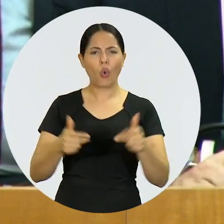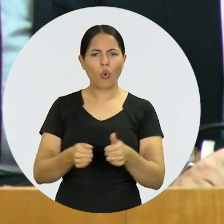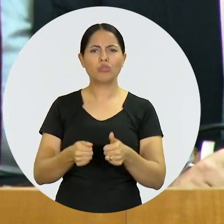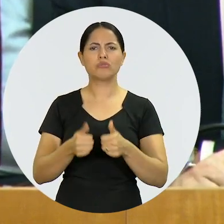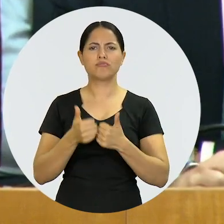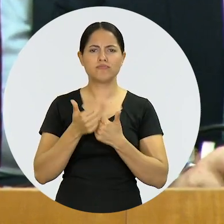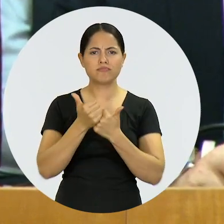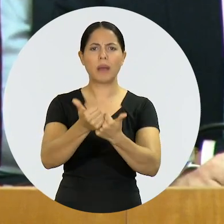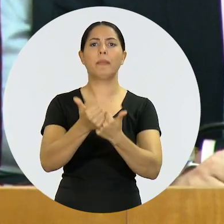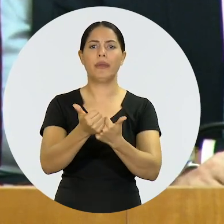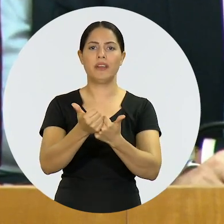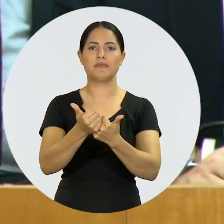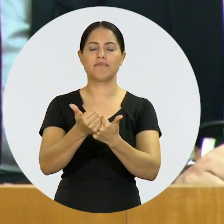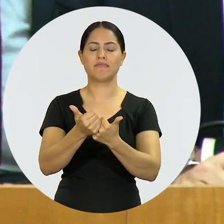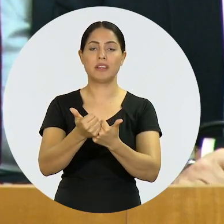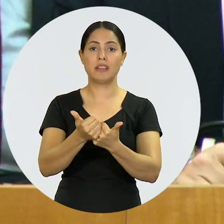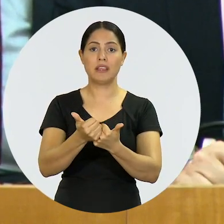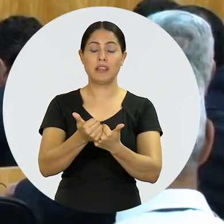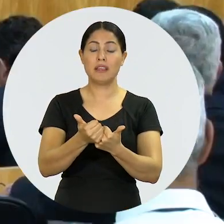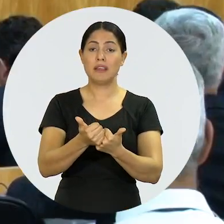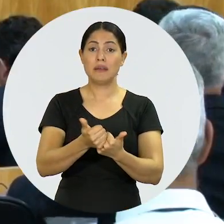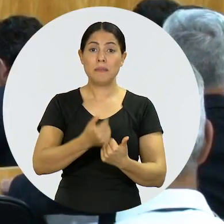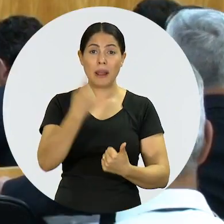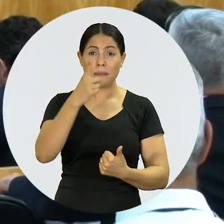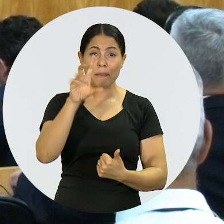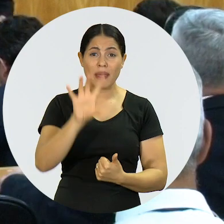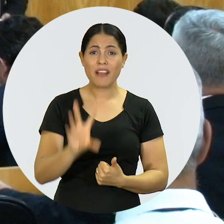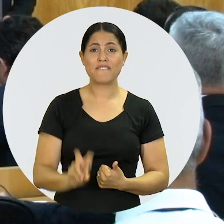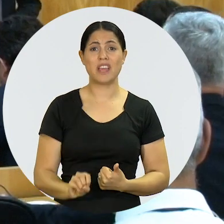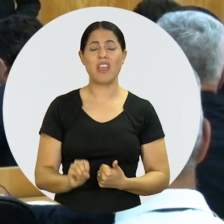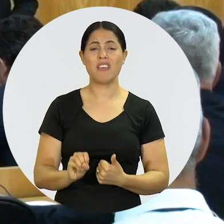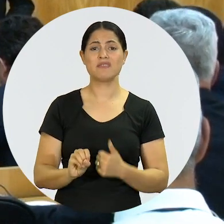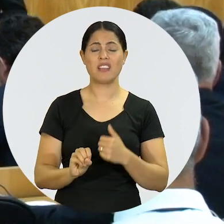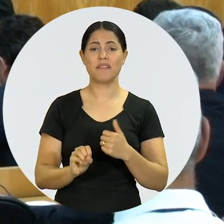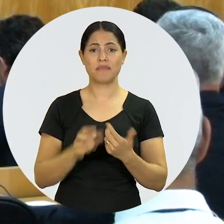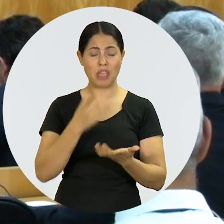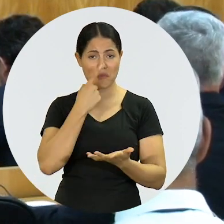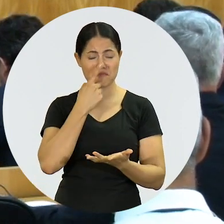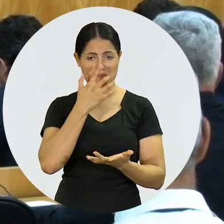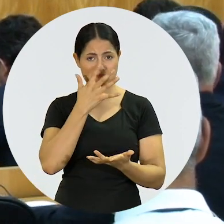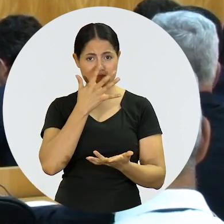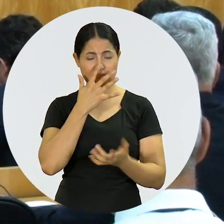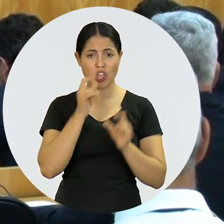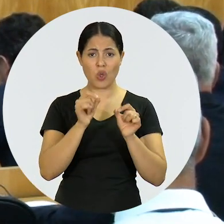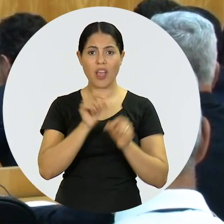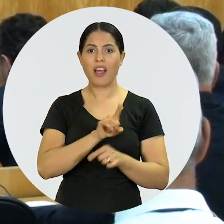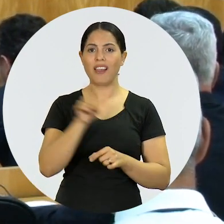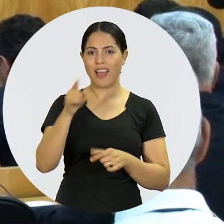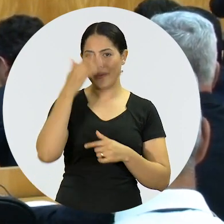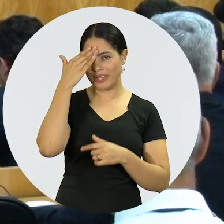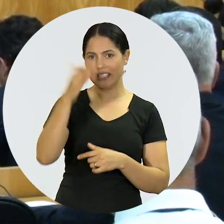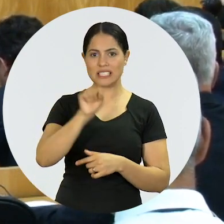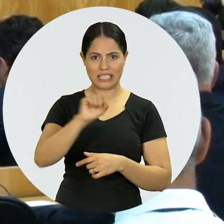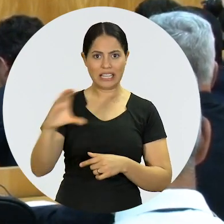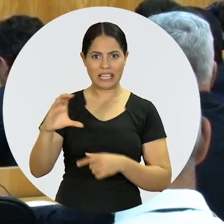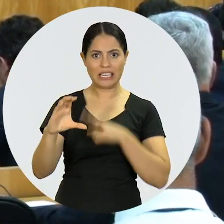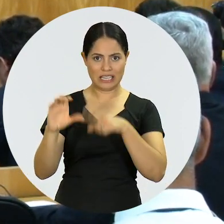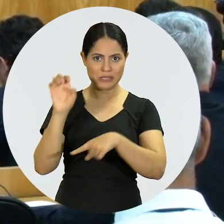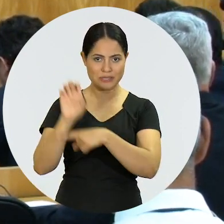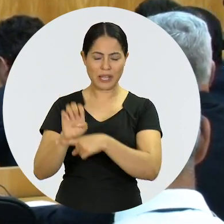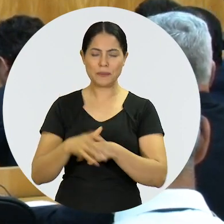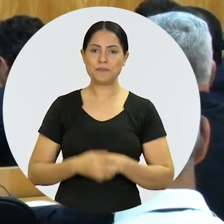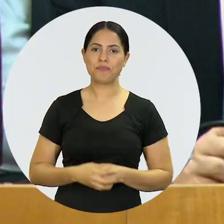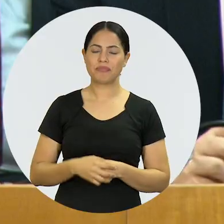Pela primeira vez eu vi funcionar e agradeci isso lá em Santa Catarina, nosso Rafael Horn,